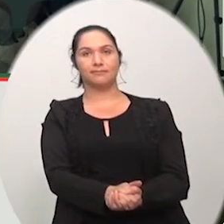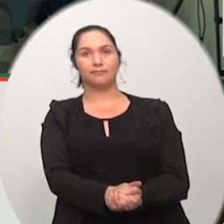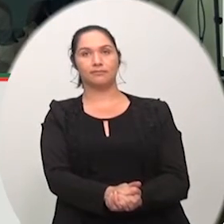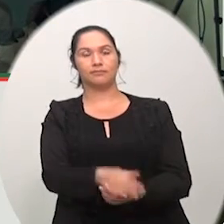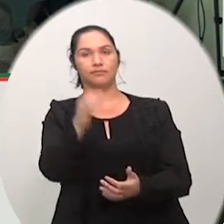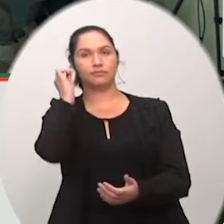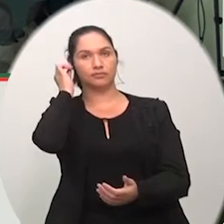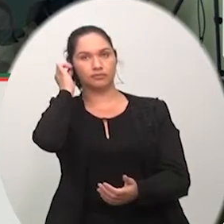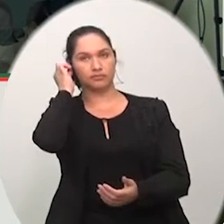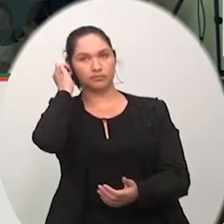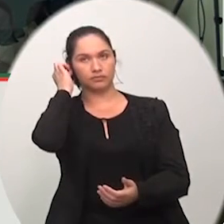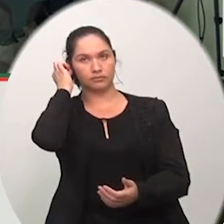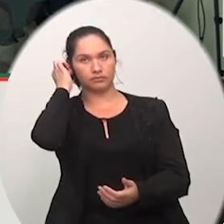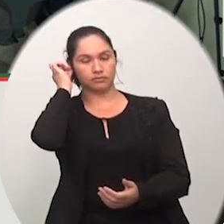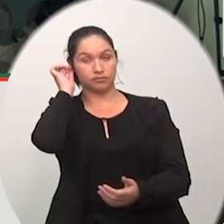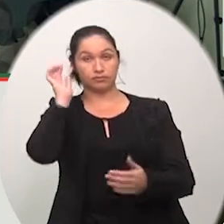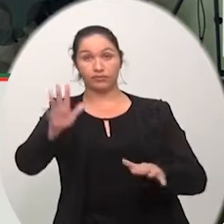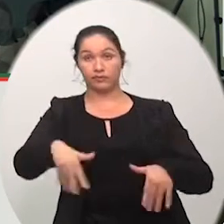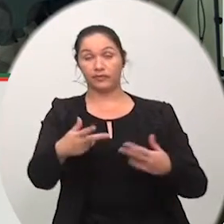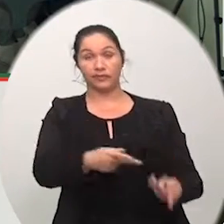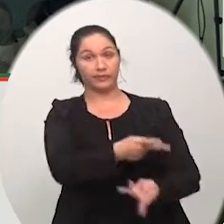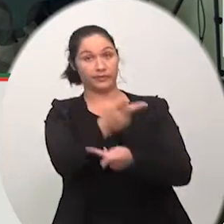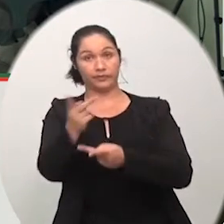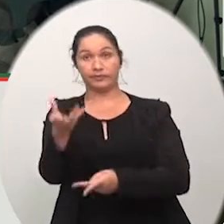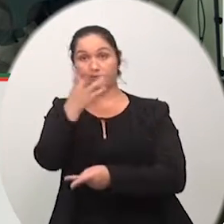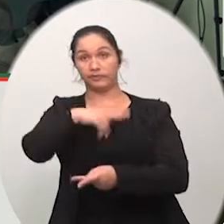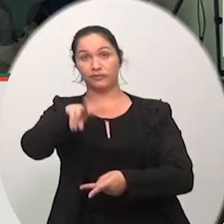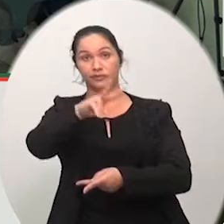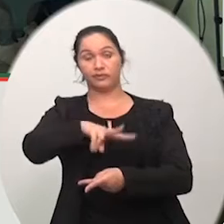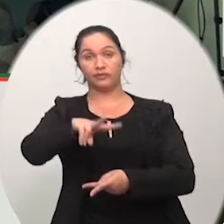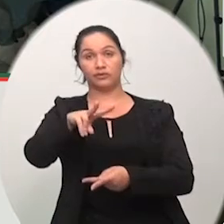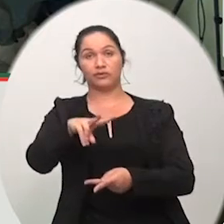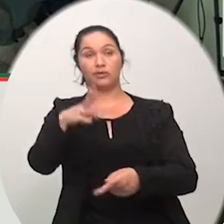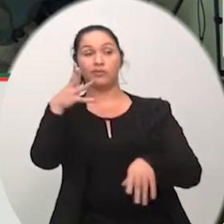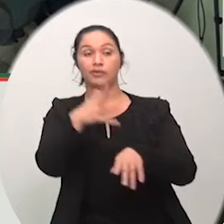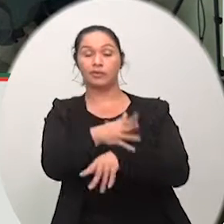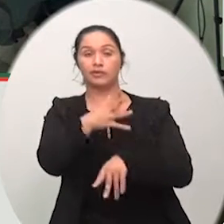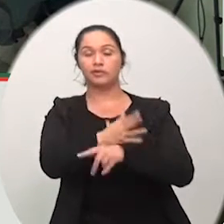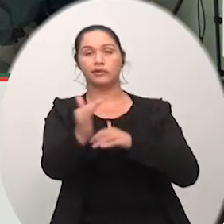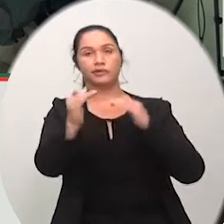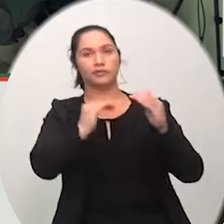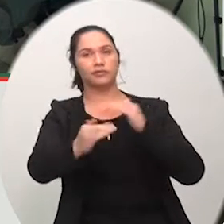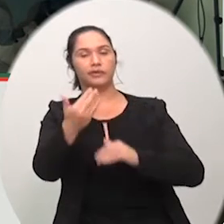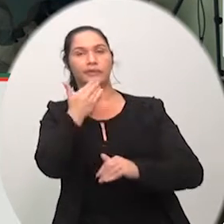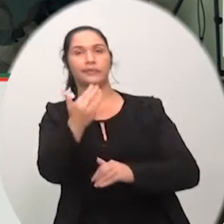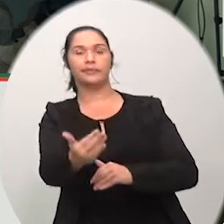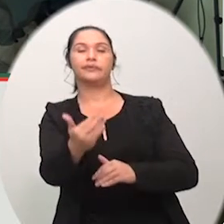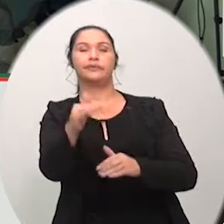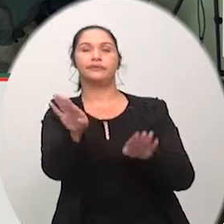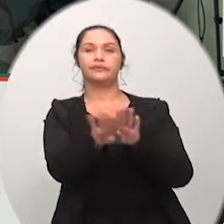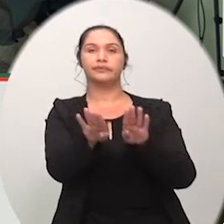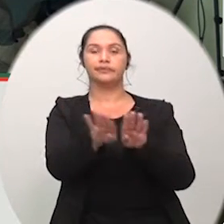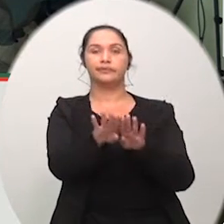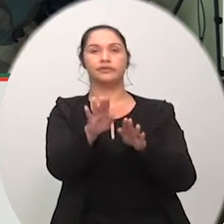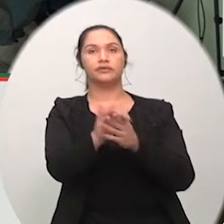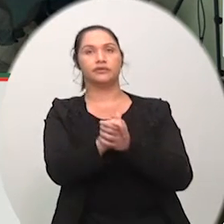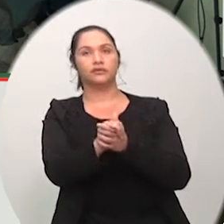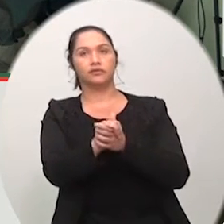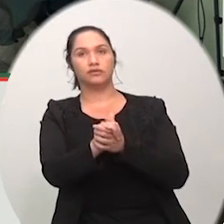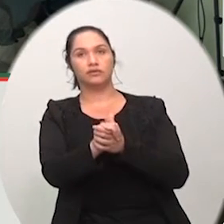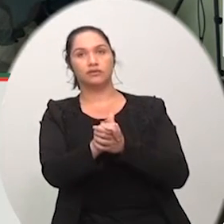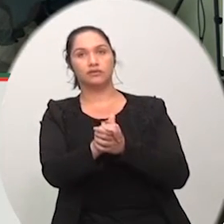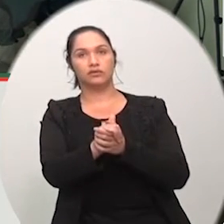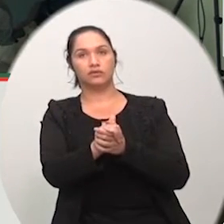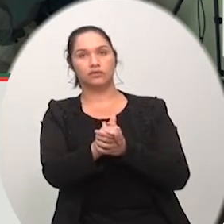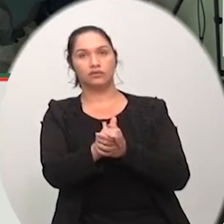desde já a gente então convida todos os vereadores para fazer parte desse movimento e eu solicito também a nossa